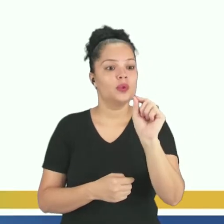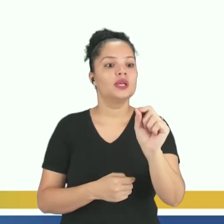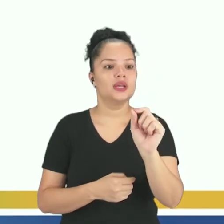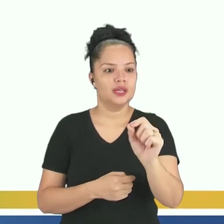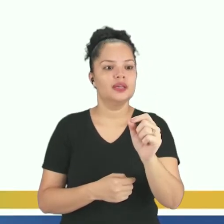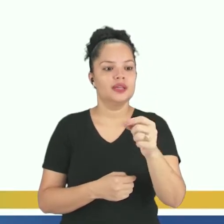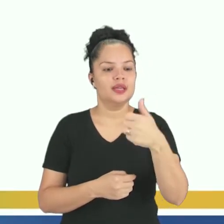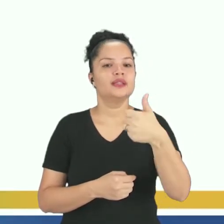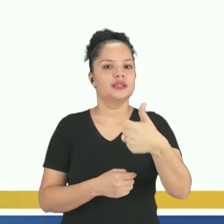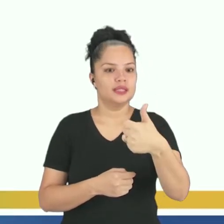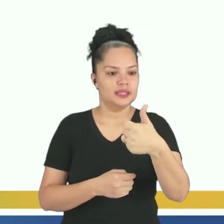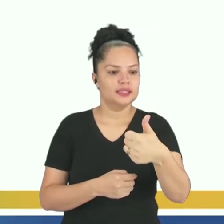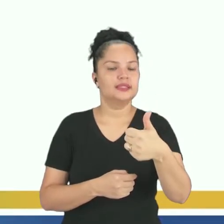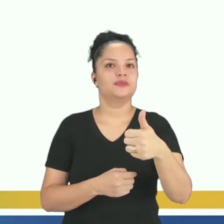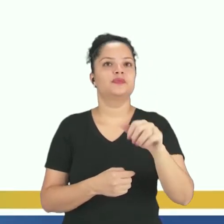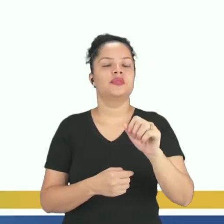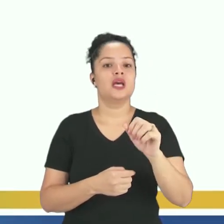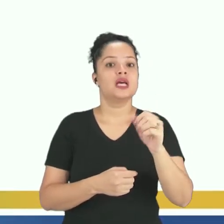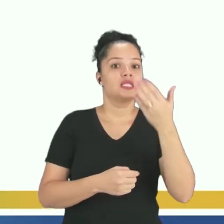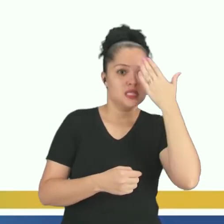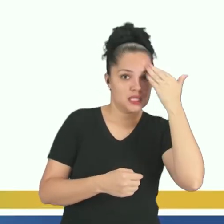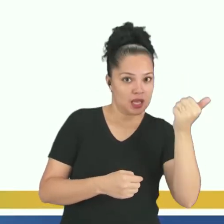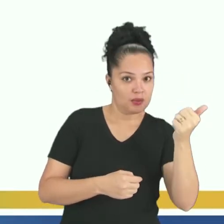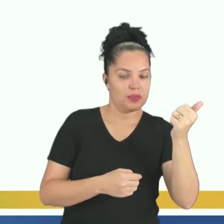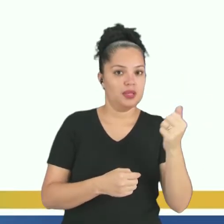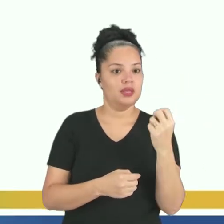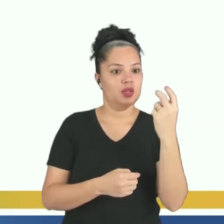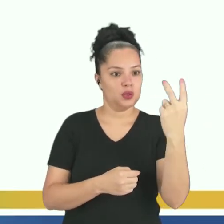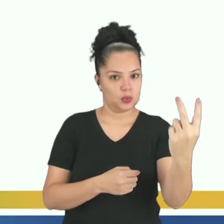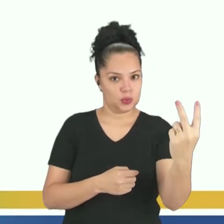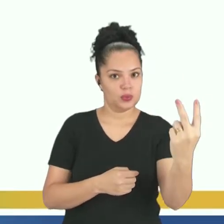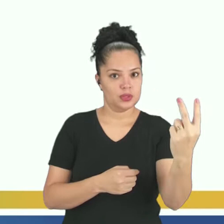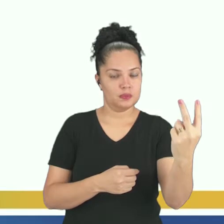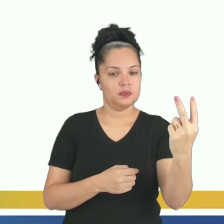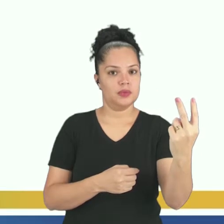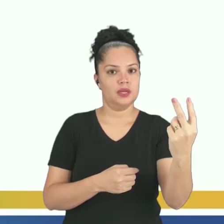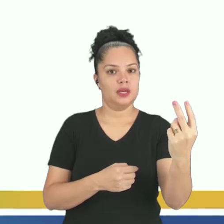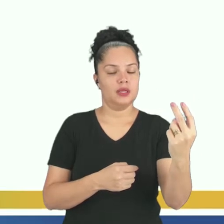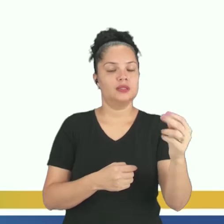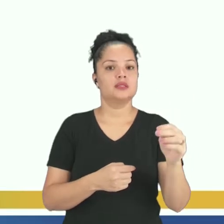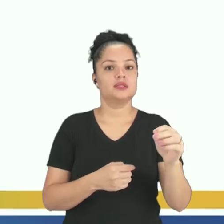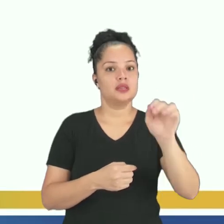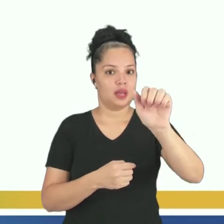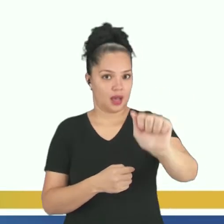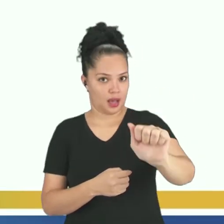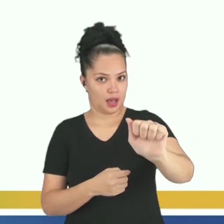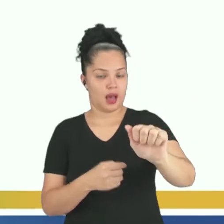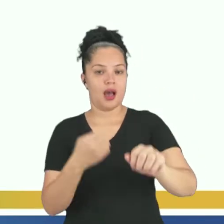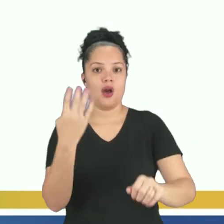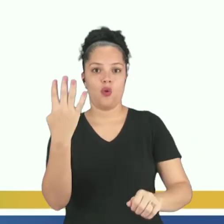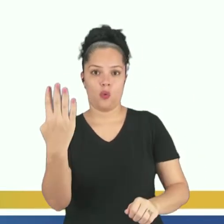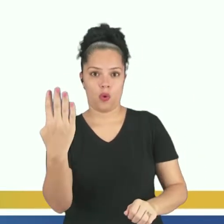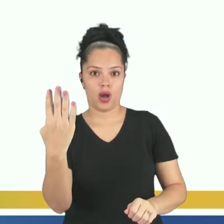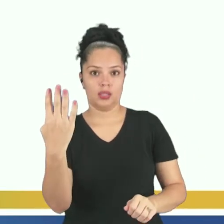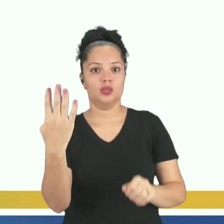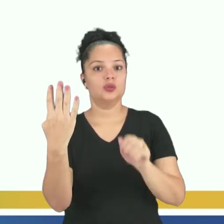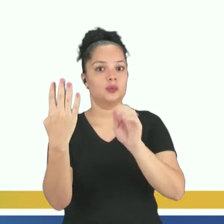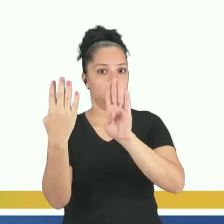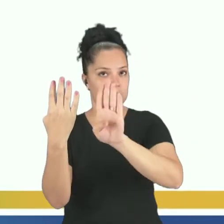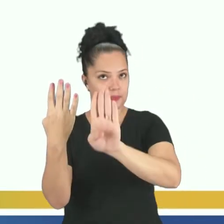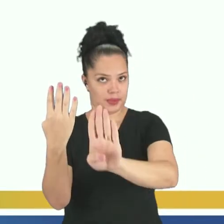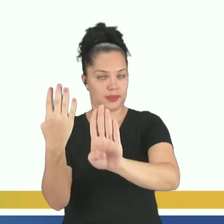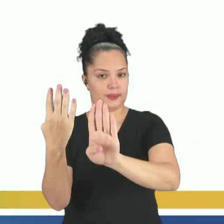que foi apresentada, eu sei que duas dessas partes serão da substância A e quatro dessas partes